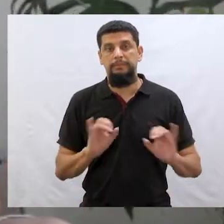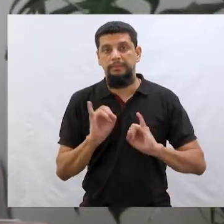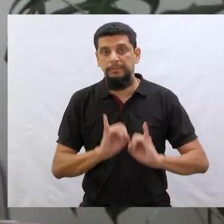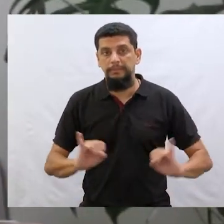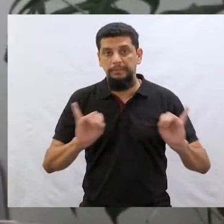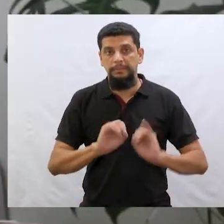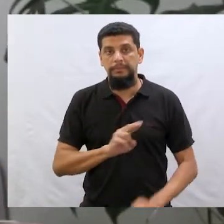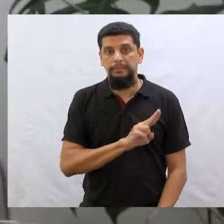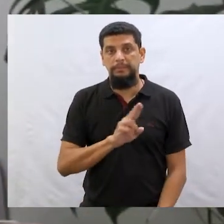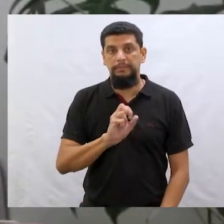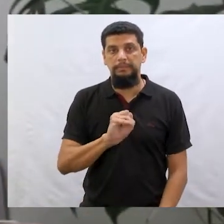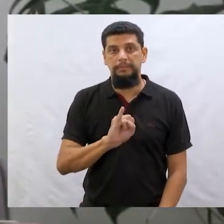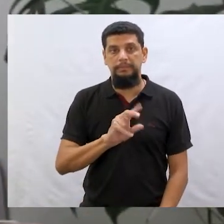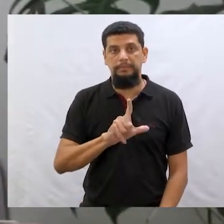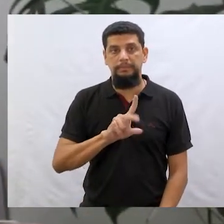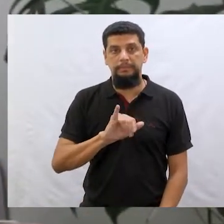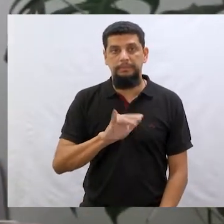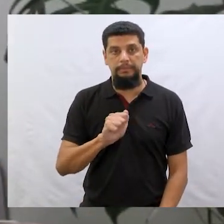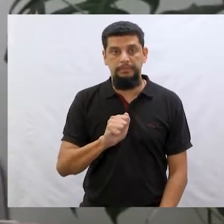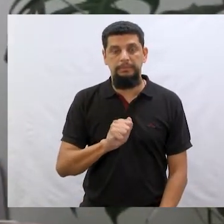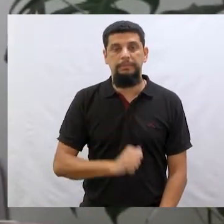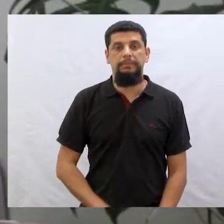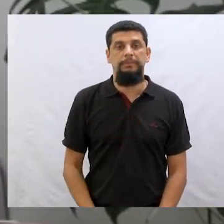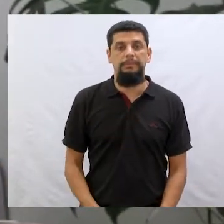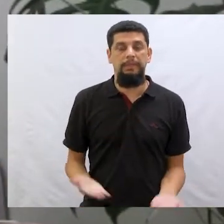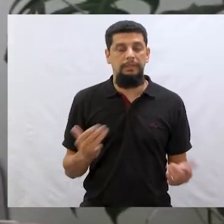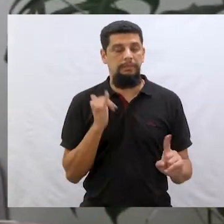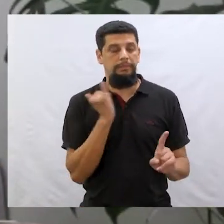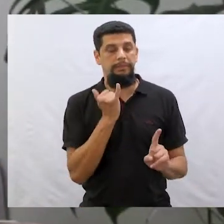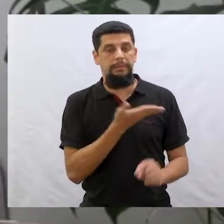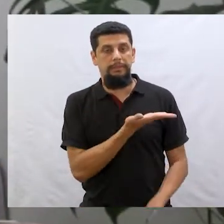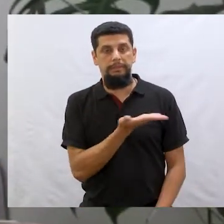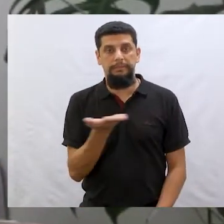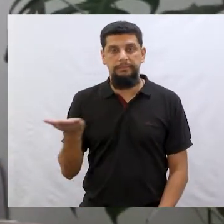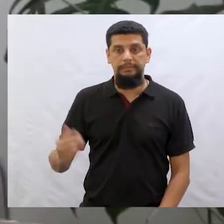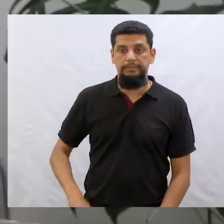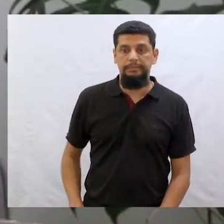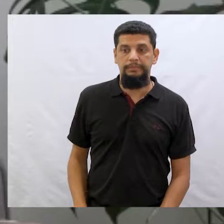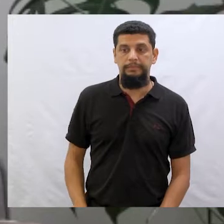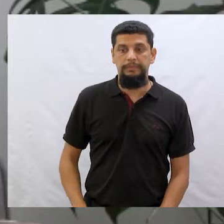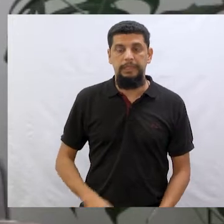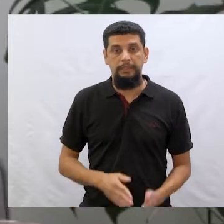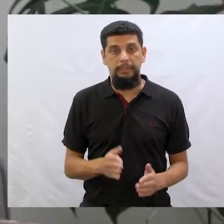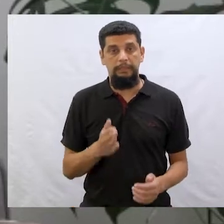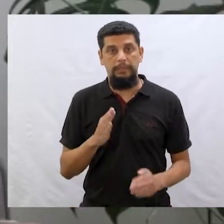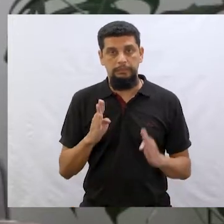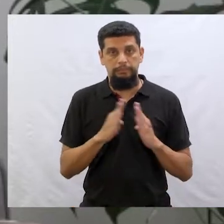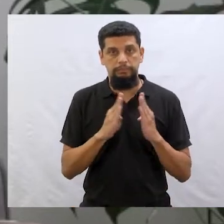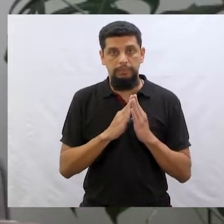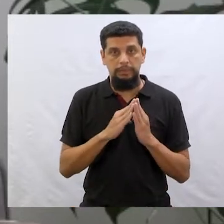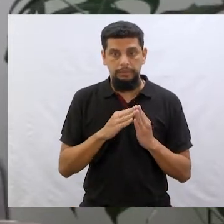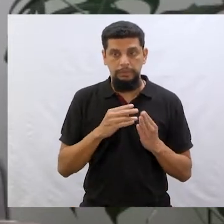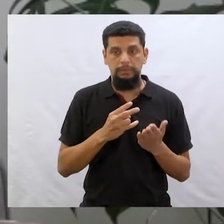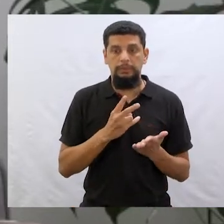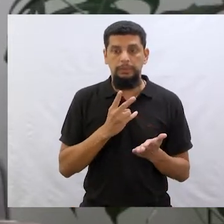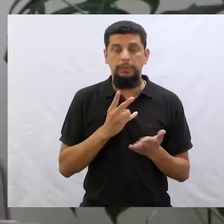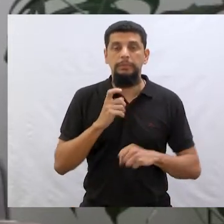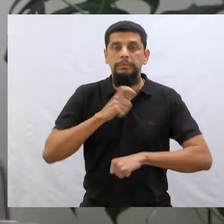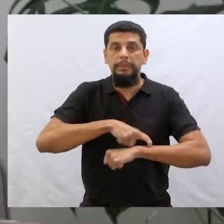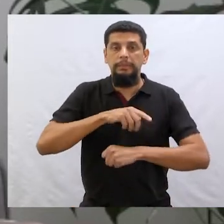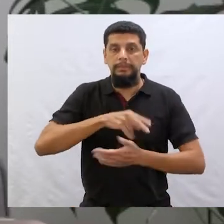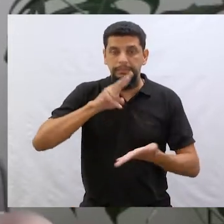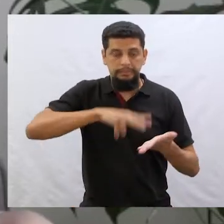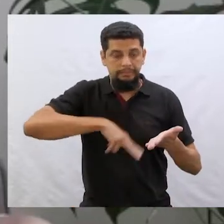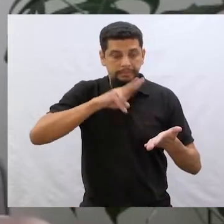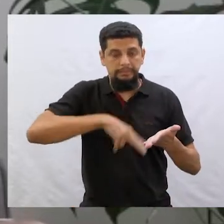Oi, sou a Sílvia. Eu sou a mãe do Lucas do Cauã. Queria contar um pouquinho para vocês dos livros da nossa casa. O quanto a gente gosta dos momentos